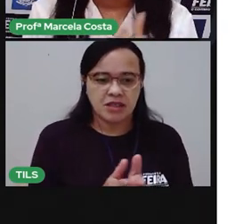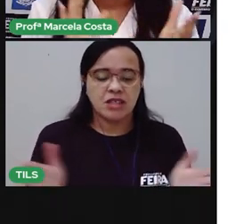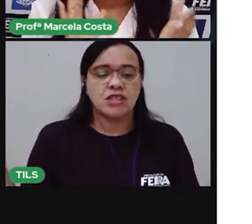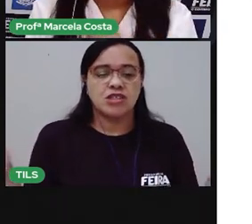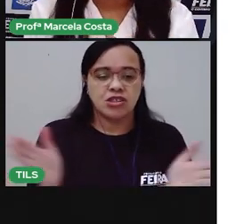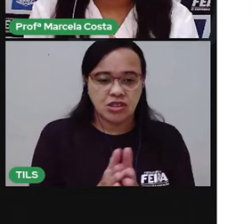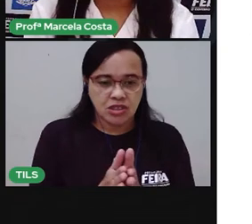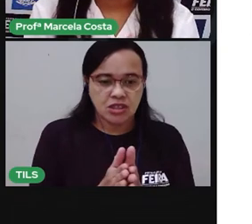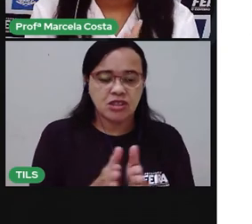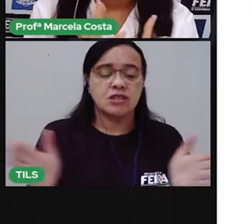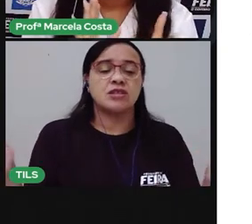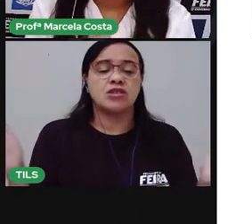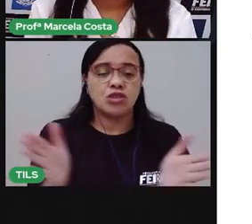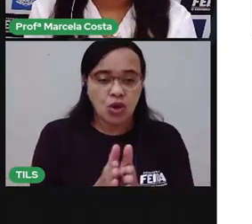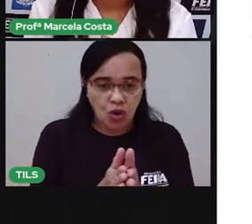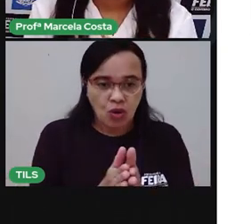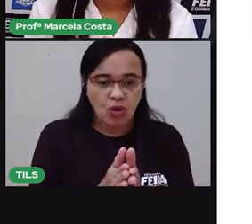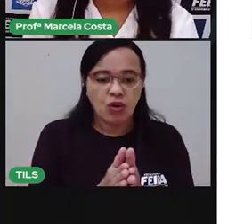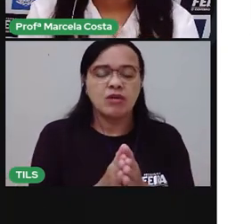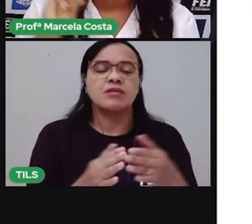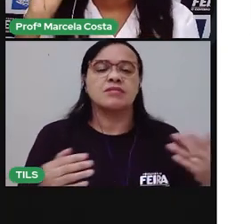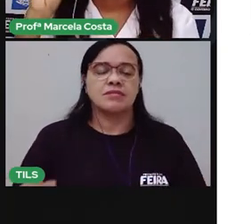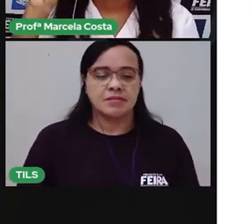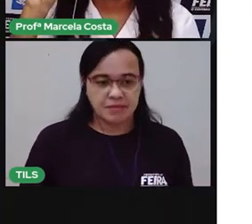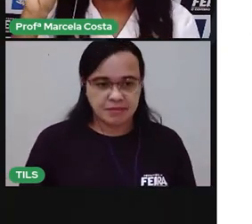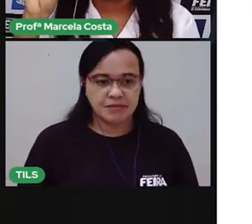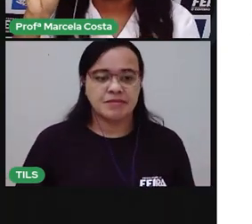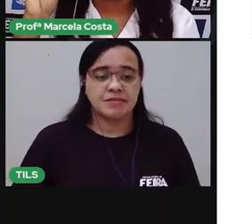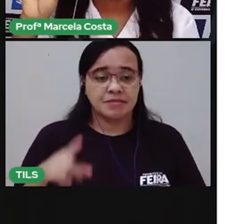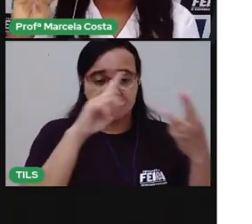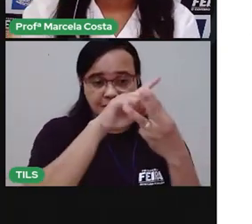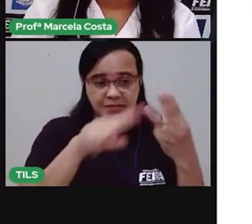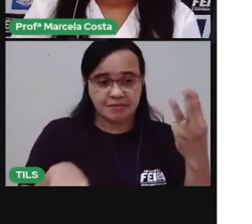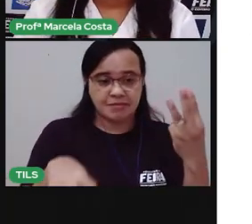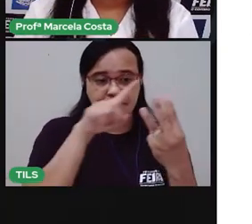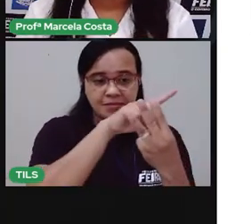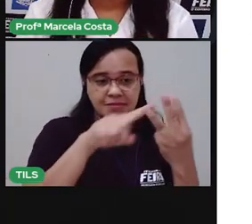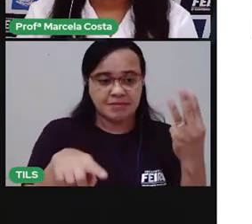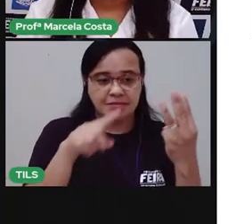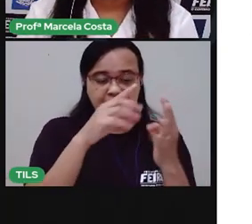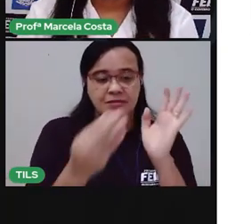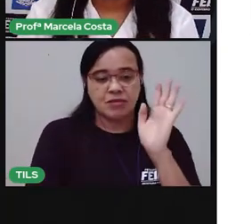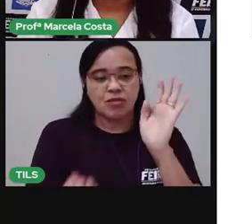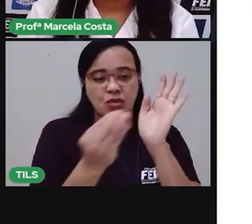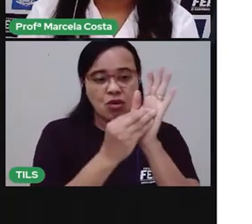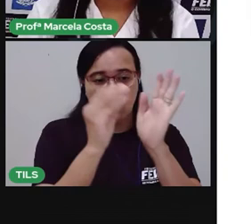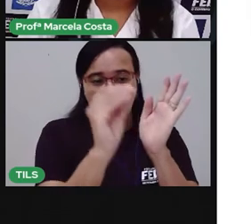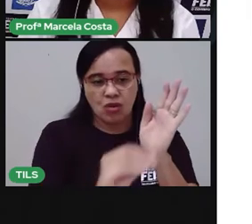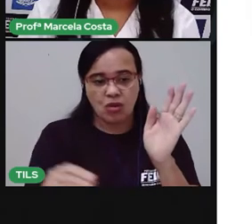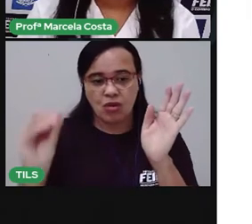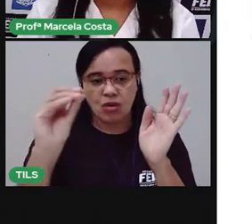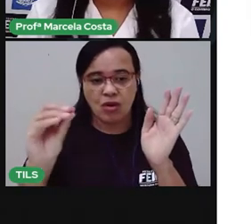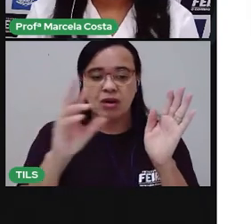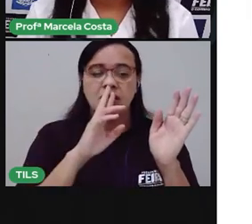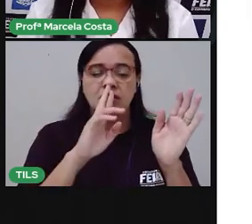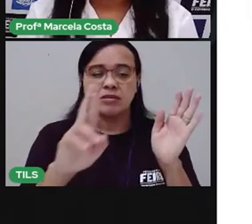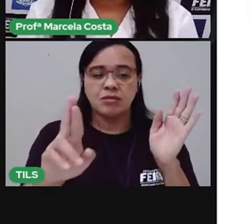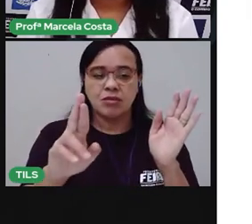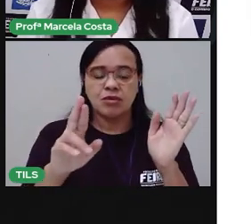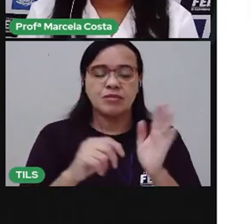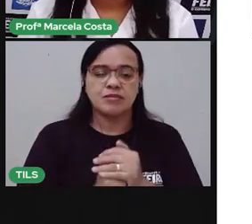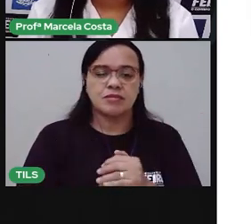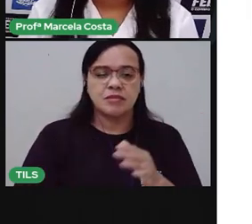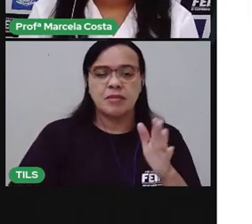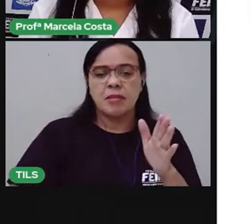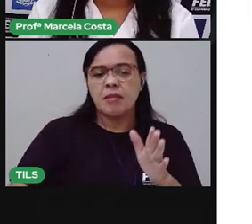Pei-ti-nhô. 3 Coloca o número 3 aqui Qual é primeira